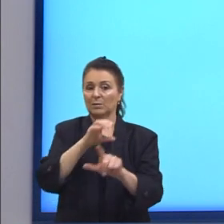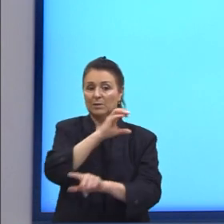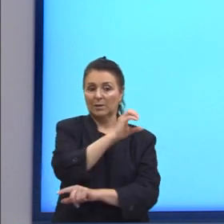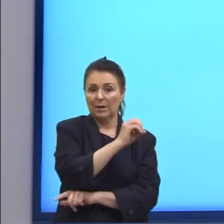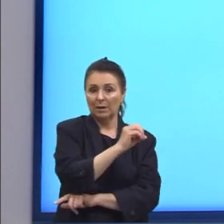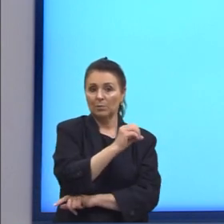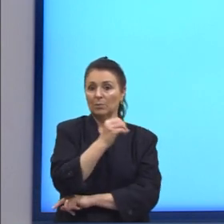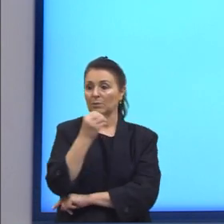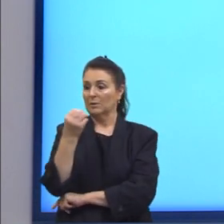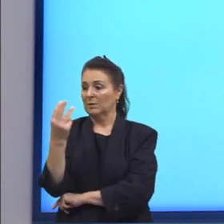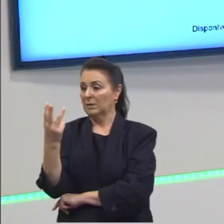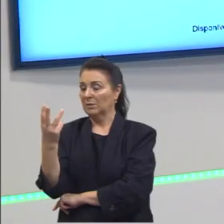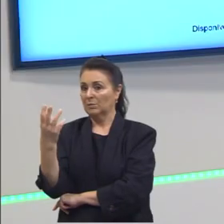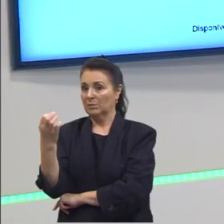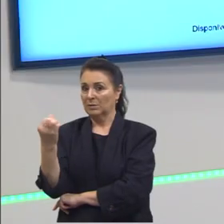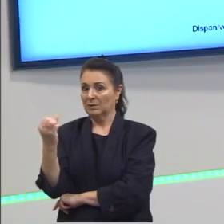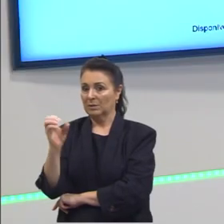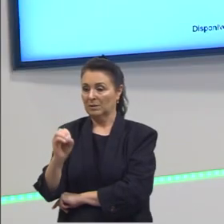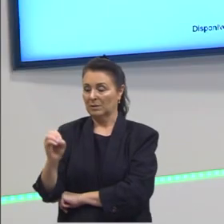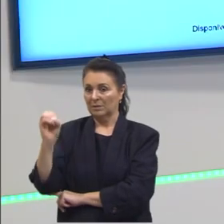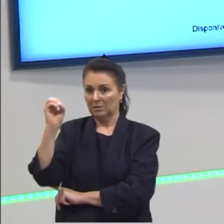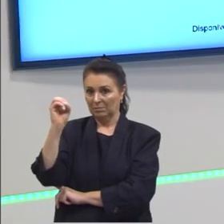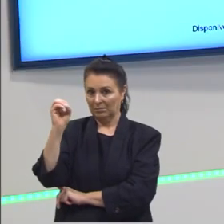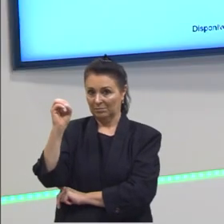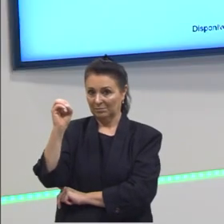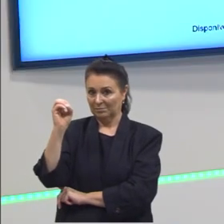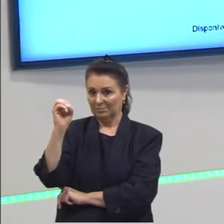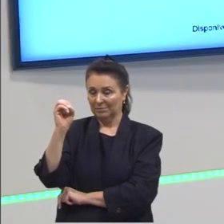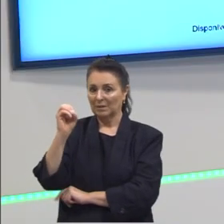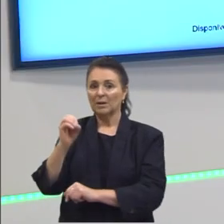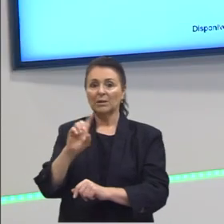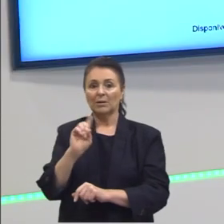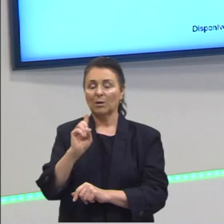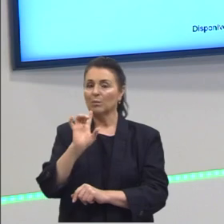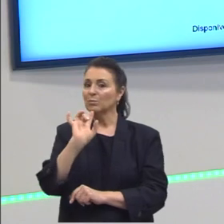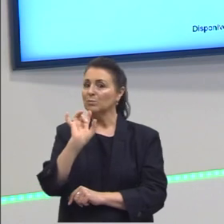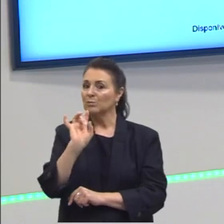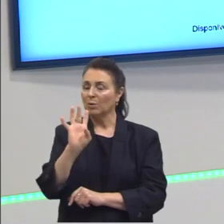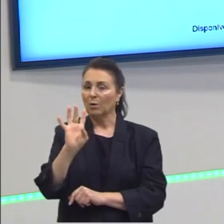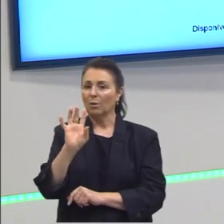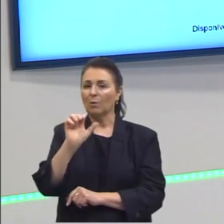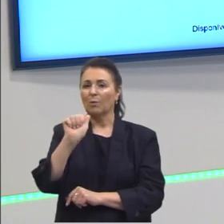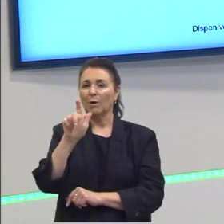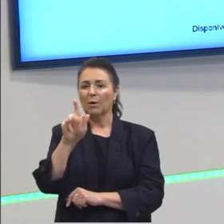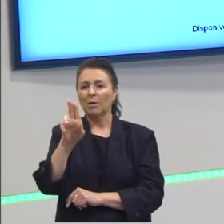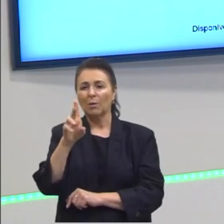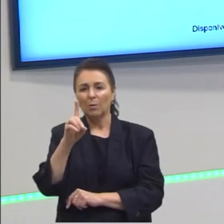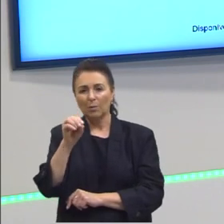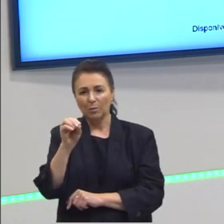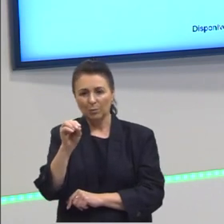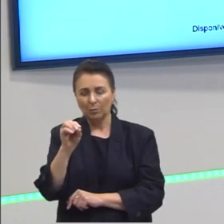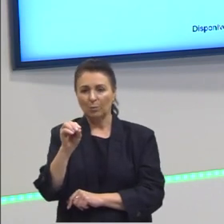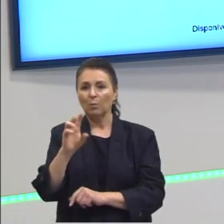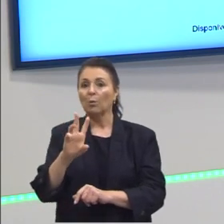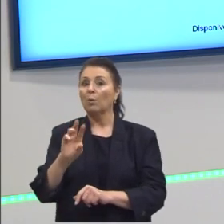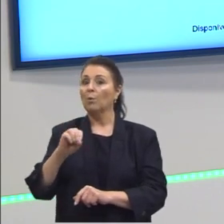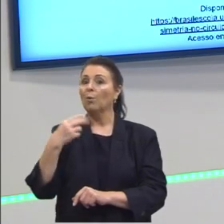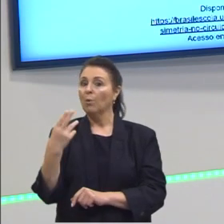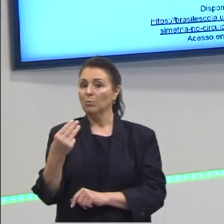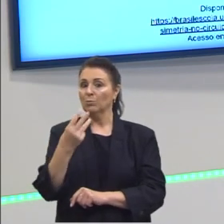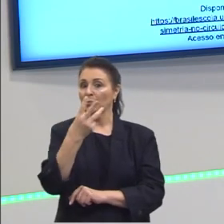graus, não nos limitando apenas aos ângulos agudos ou os ângulos notáveis.